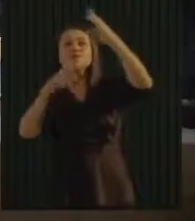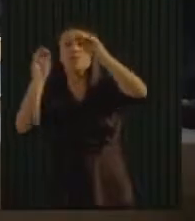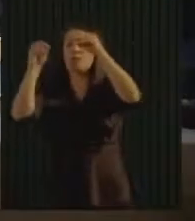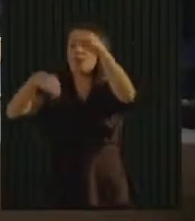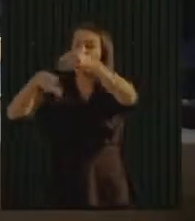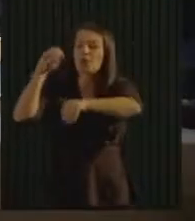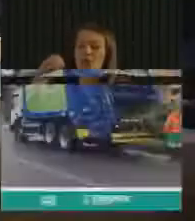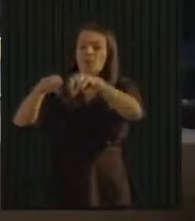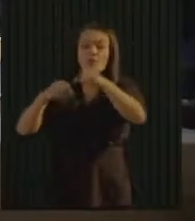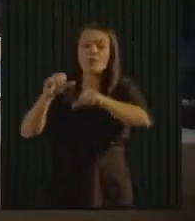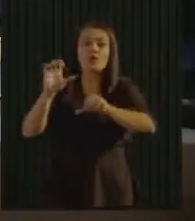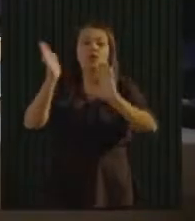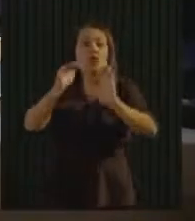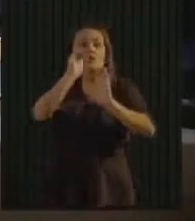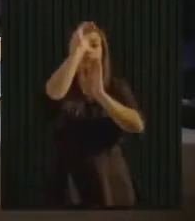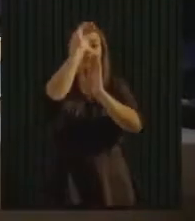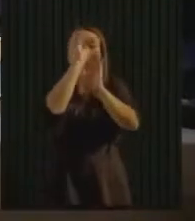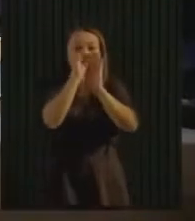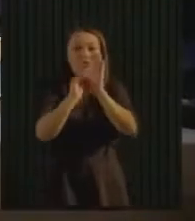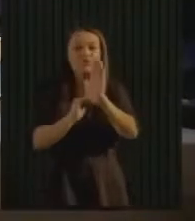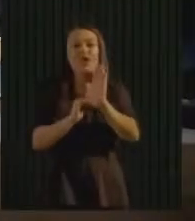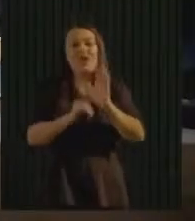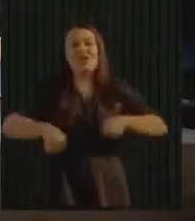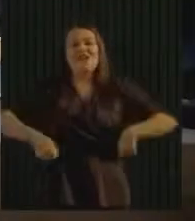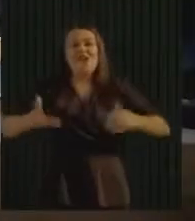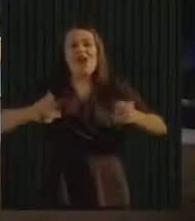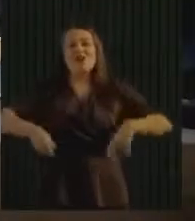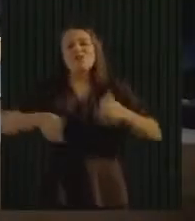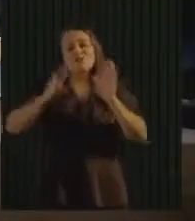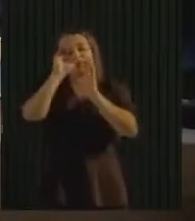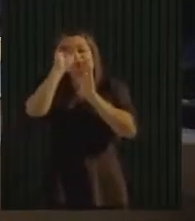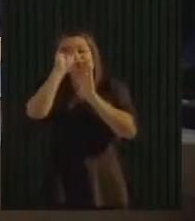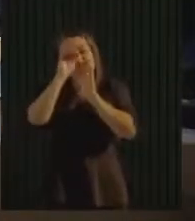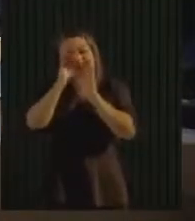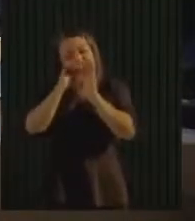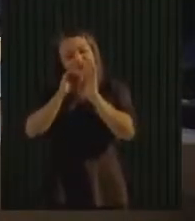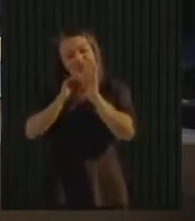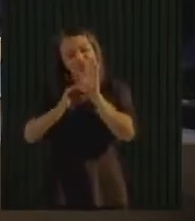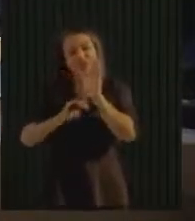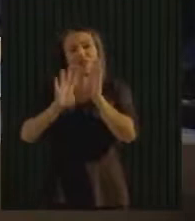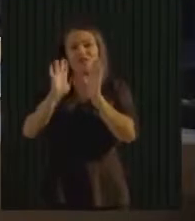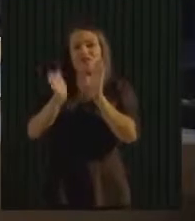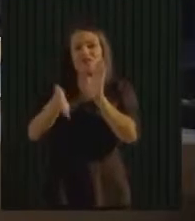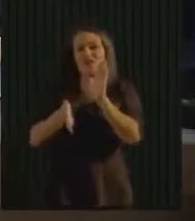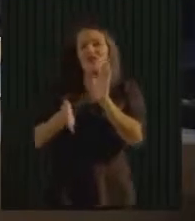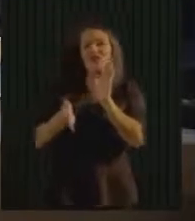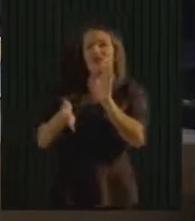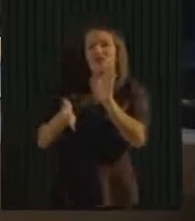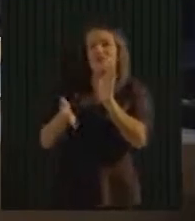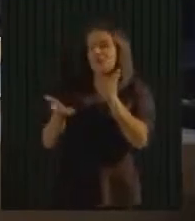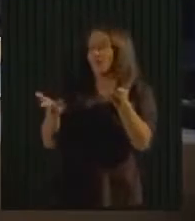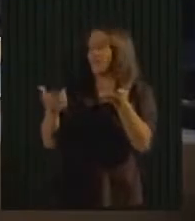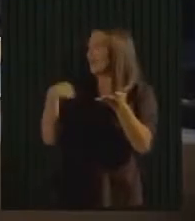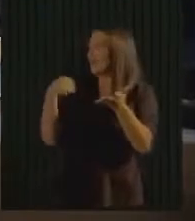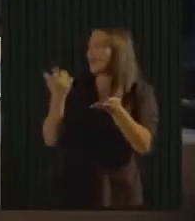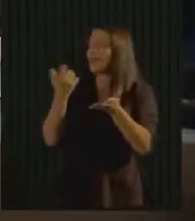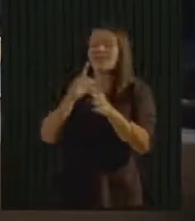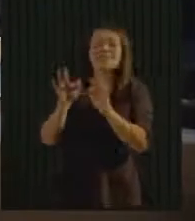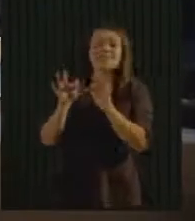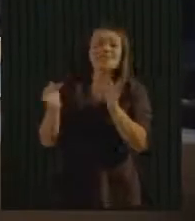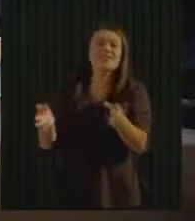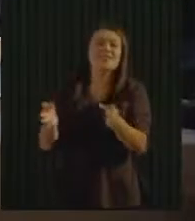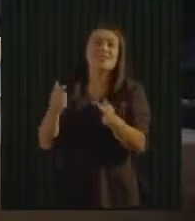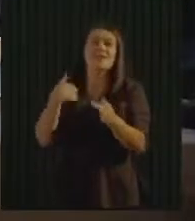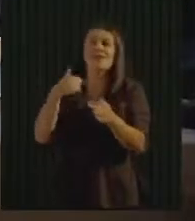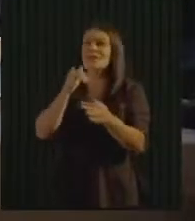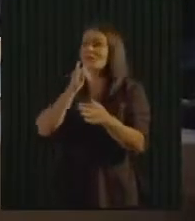reverter os custos dos investimentos já no primeiro ano. A gente pagou todo o investimento no primeiro ano. E é super simples,